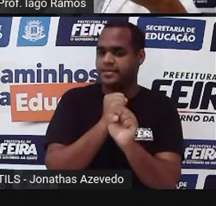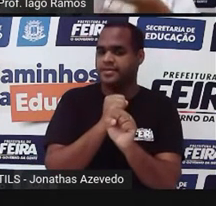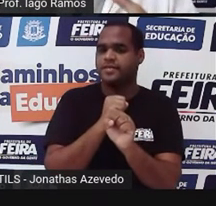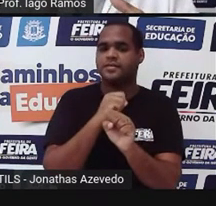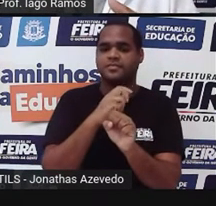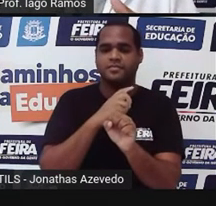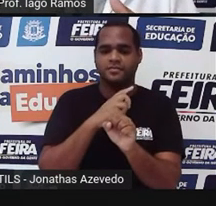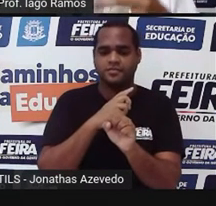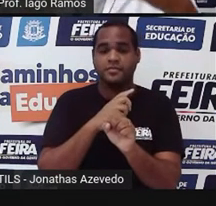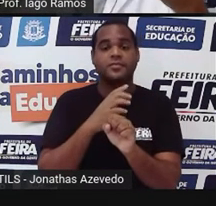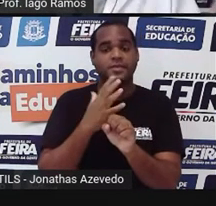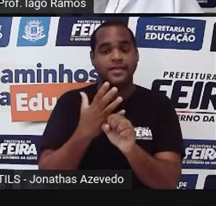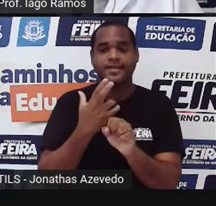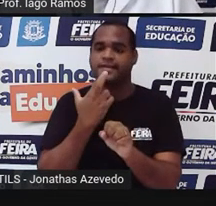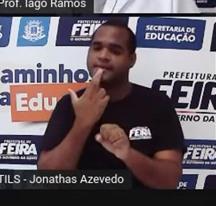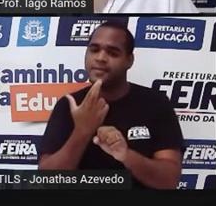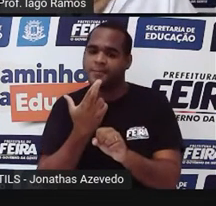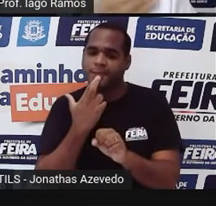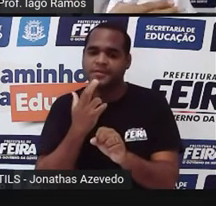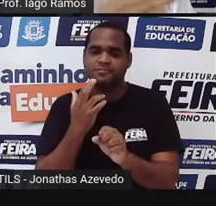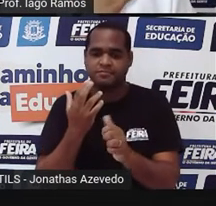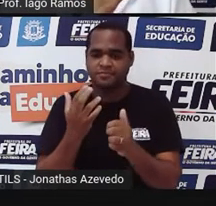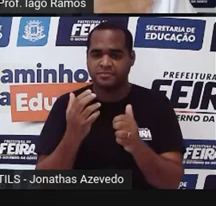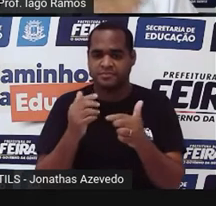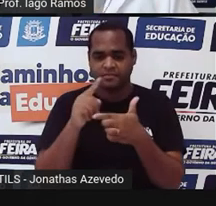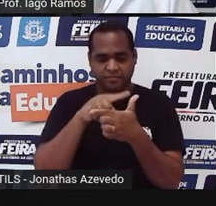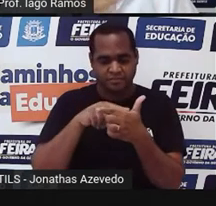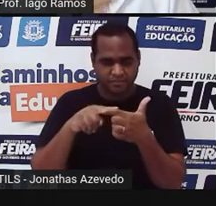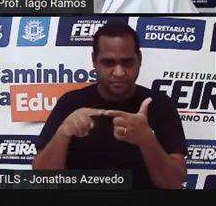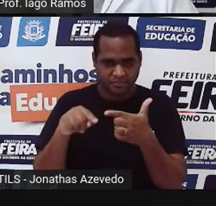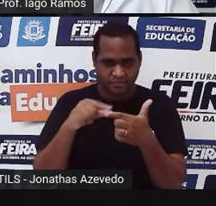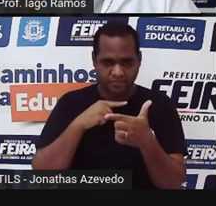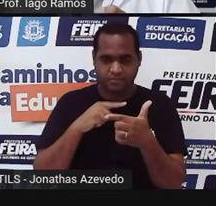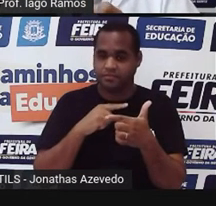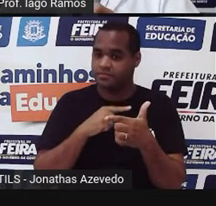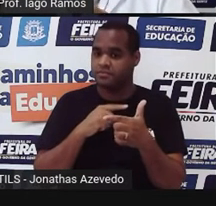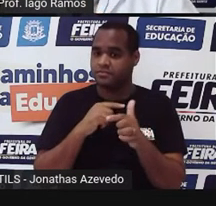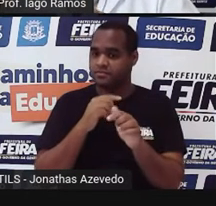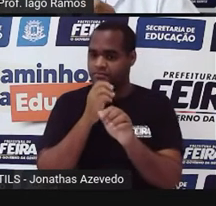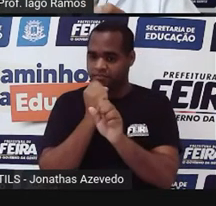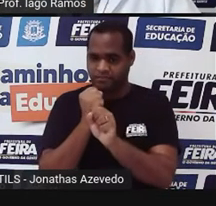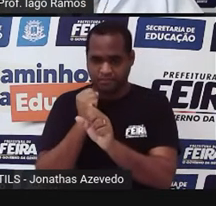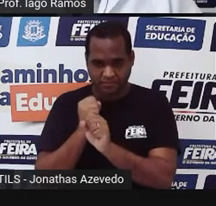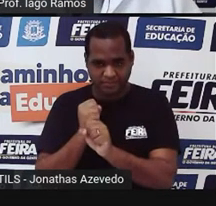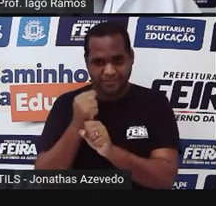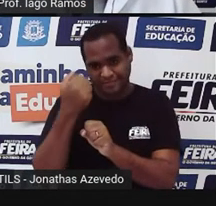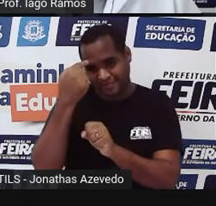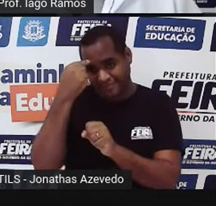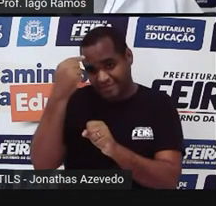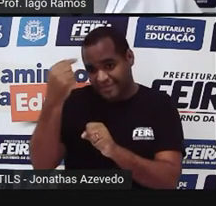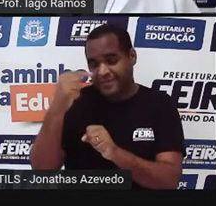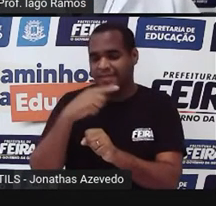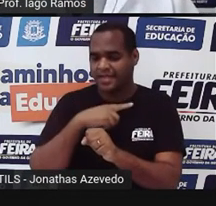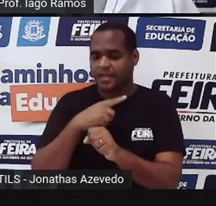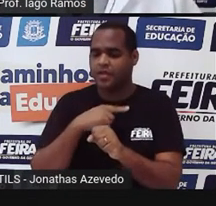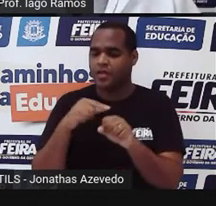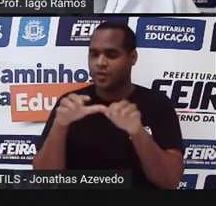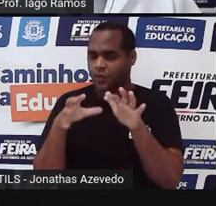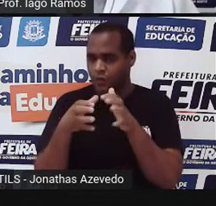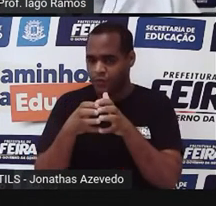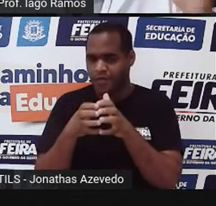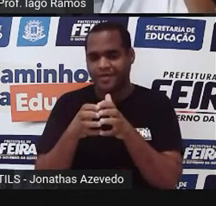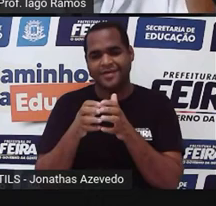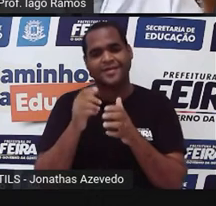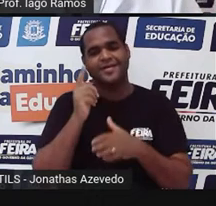E esse resultado divide pela quantidade de jogadores que tem no time. Tá